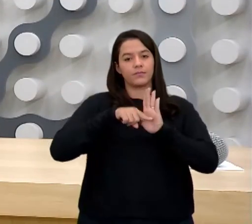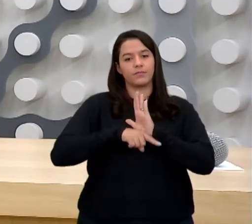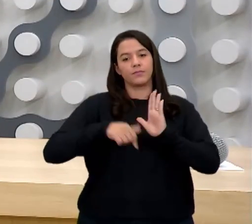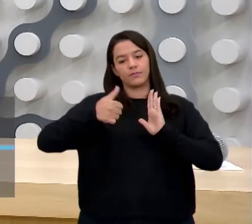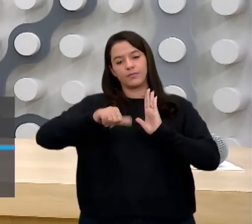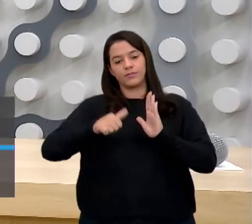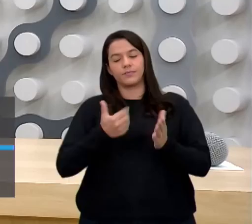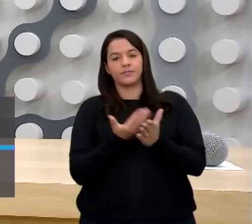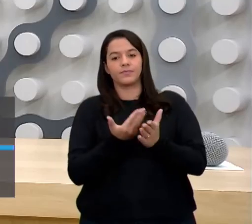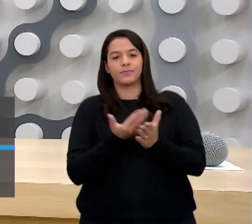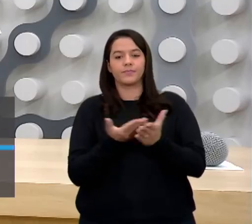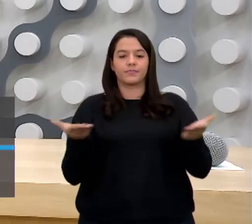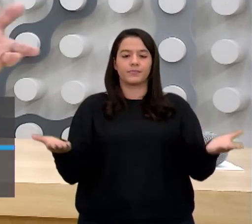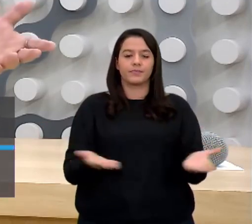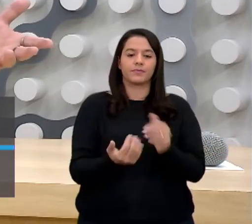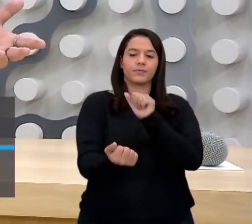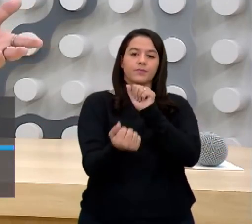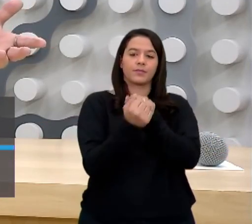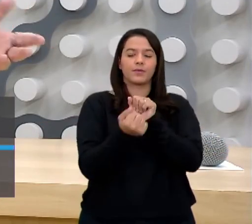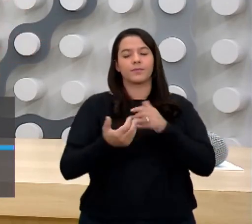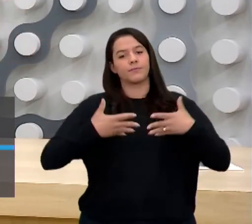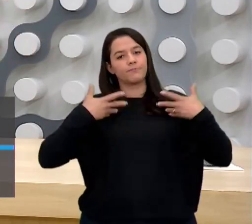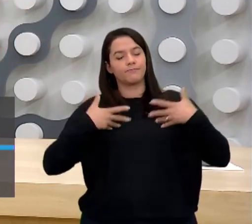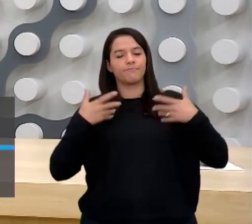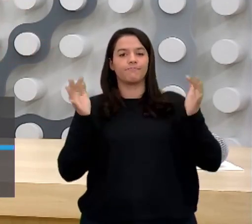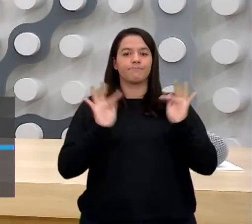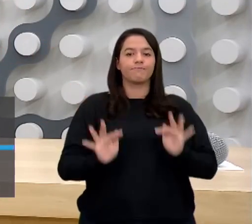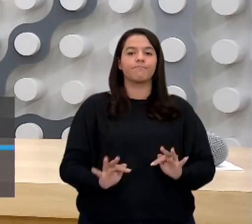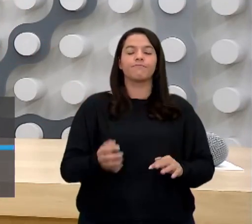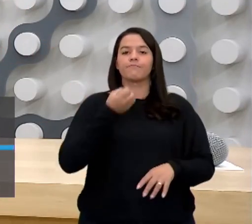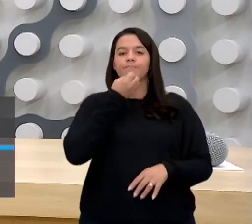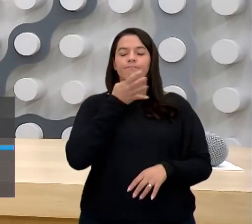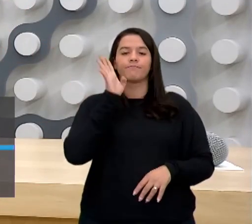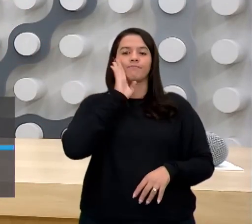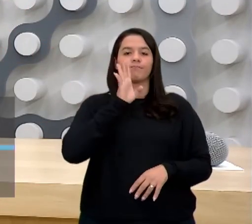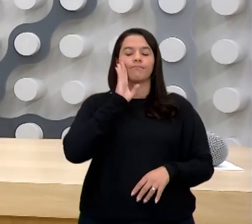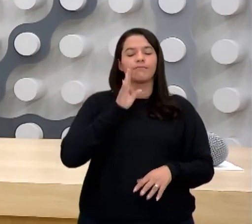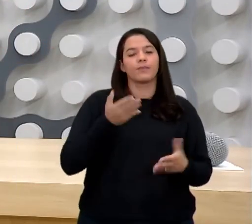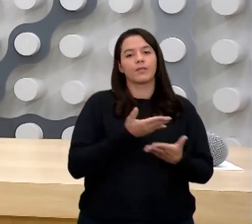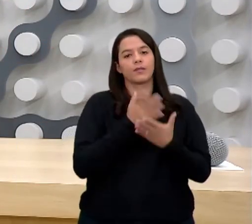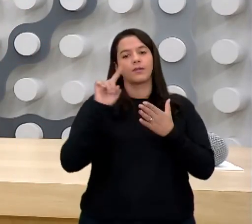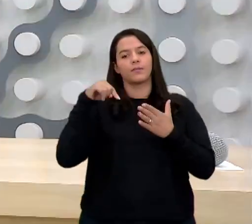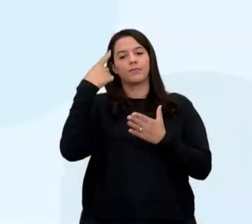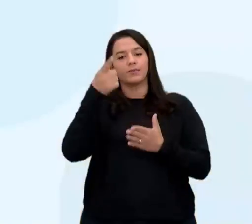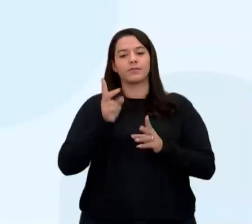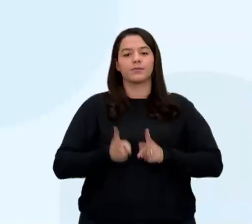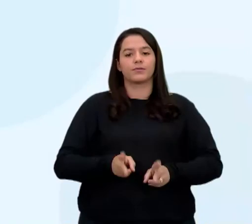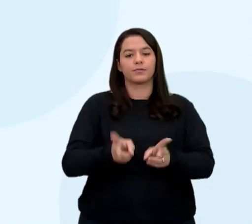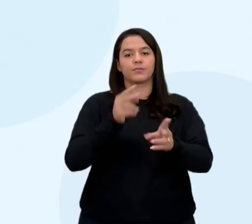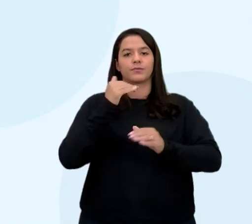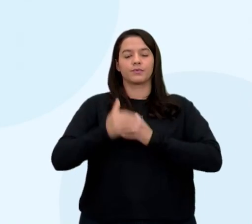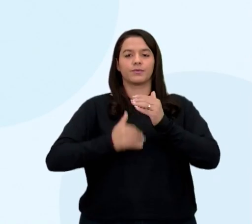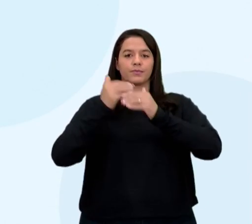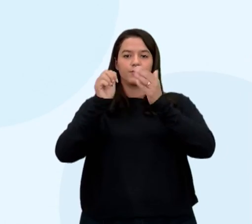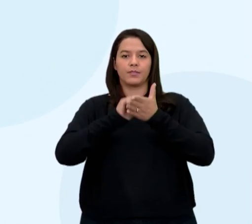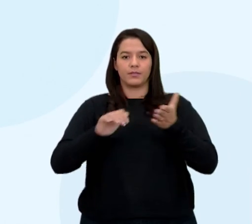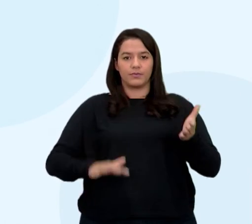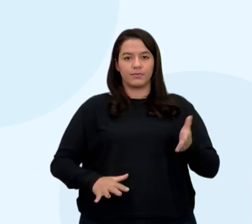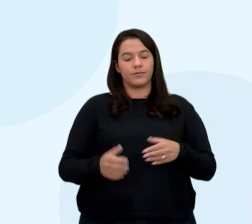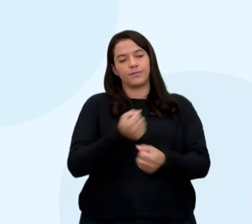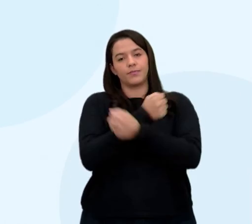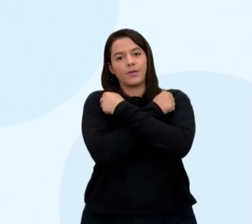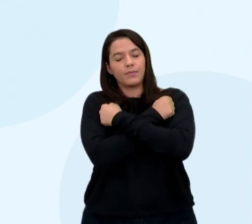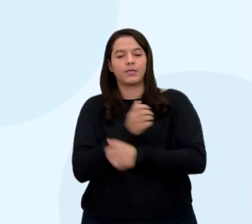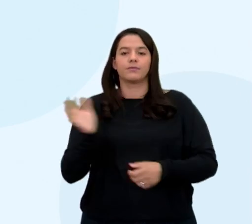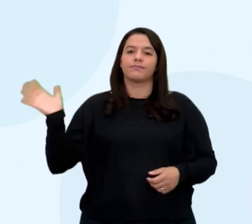Foi muito legal estar aqui com vocês mais uma vez. E aí nós estaremos aí na próxima aula seguindo o desenvolvimento aí dessa atividade. Um